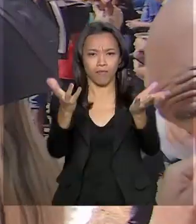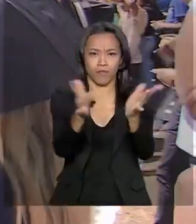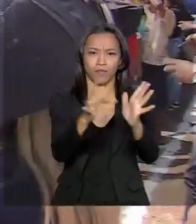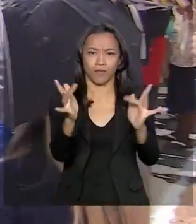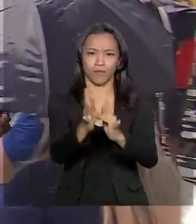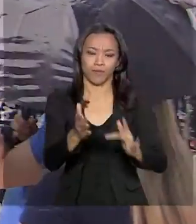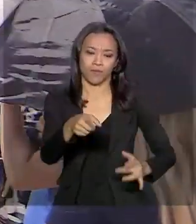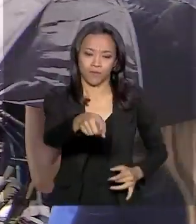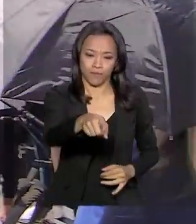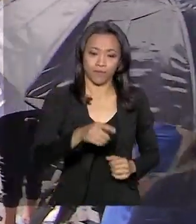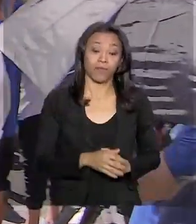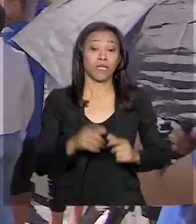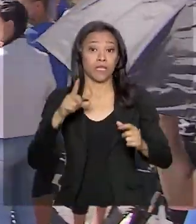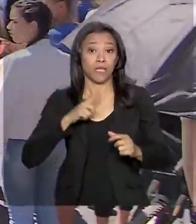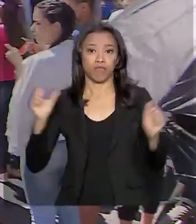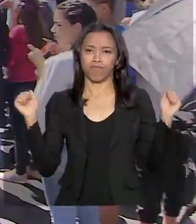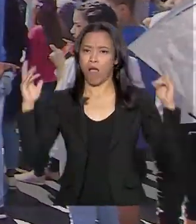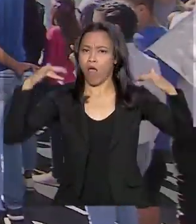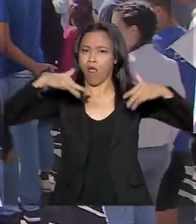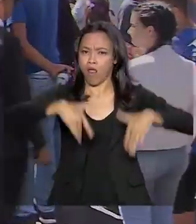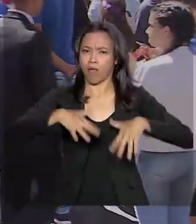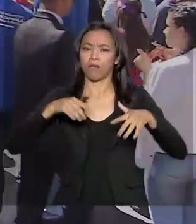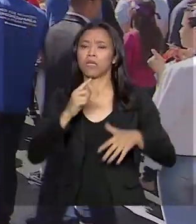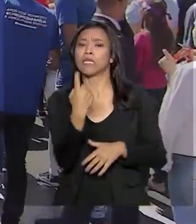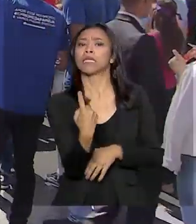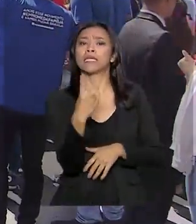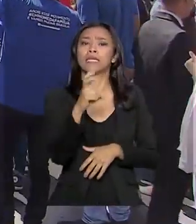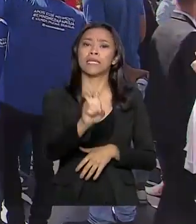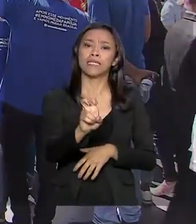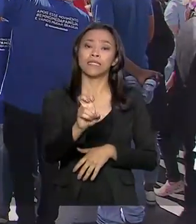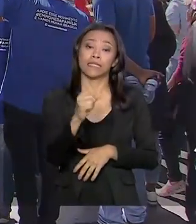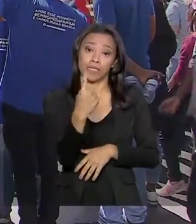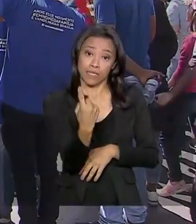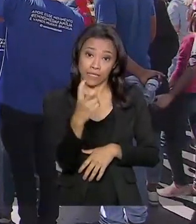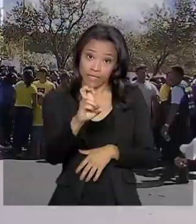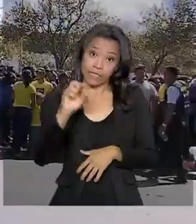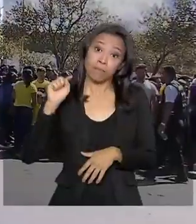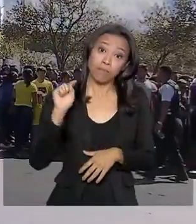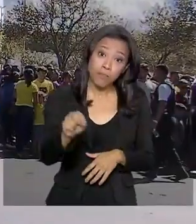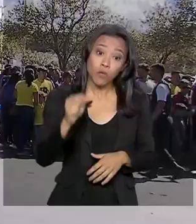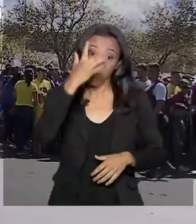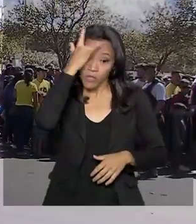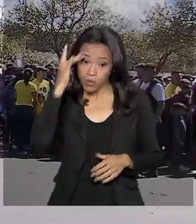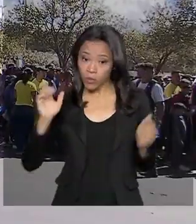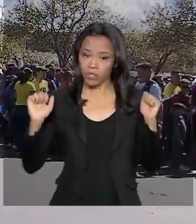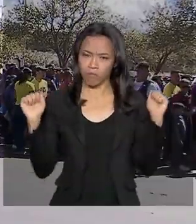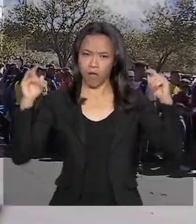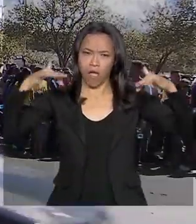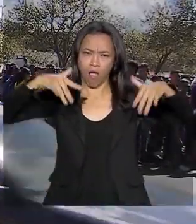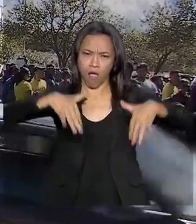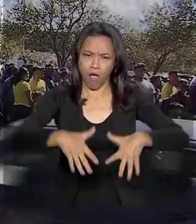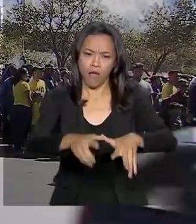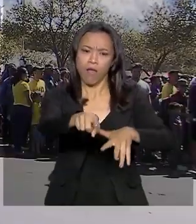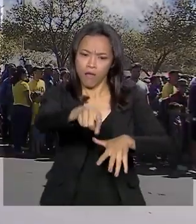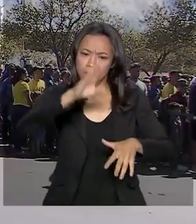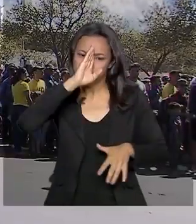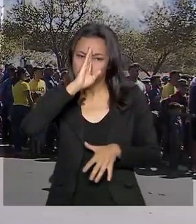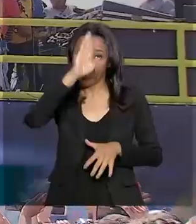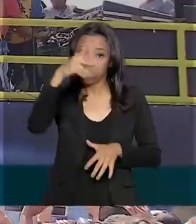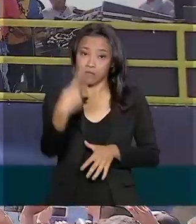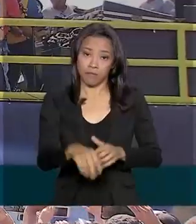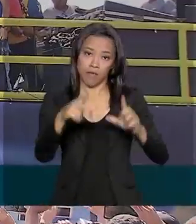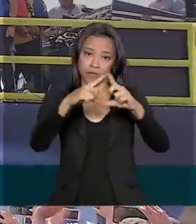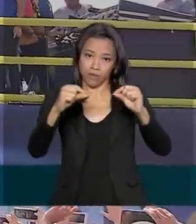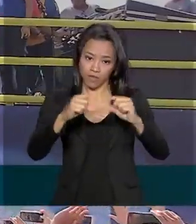A marcha reuniu por volta de 15 mil pessoas no Eixo Monumental, uma das principais vias do Distrito Federal.